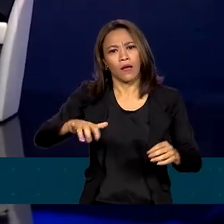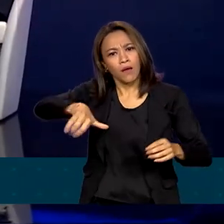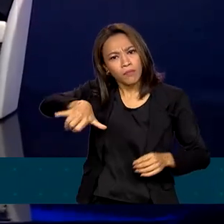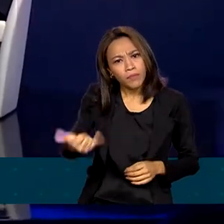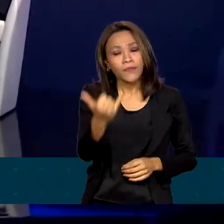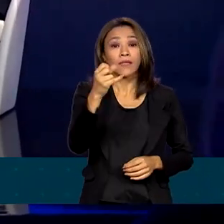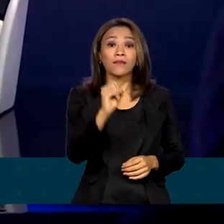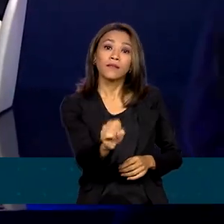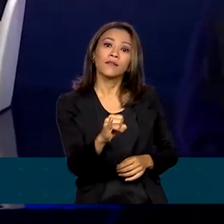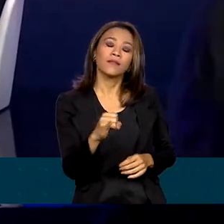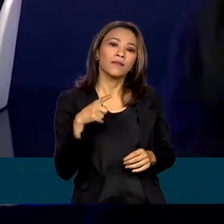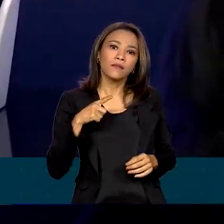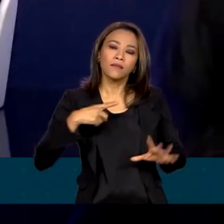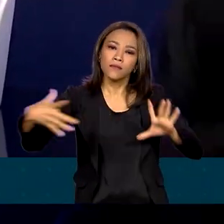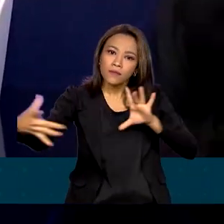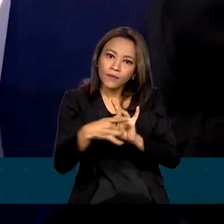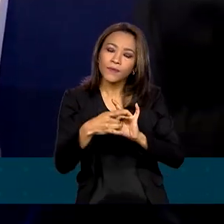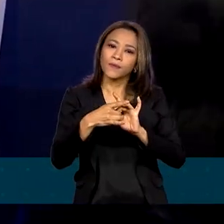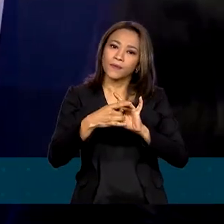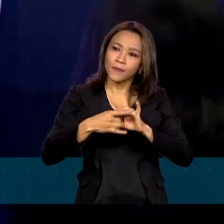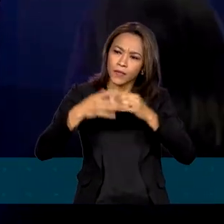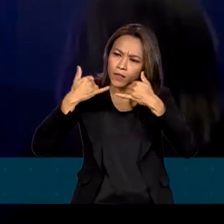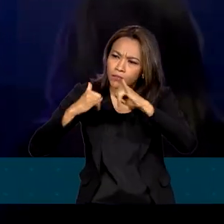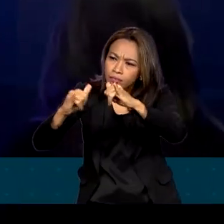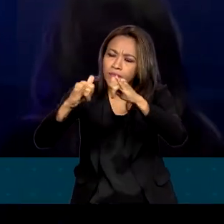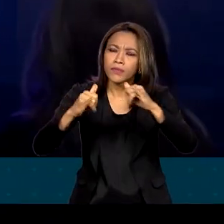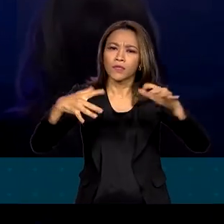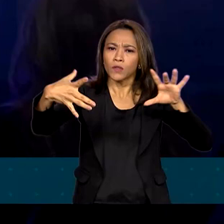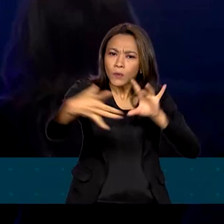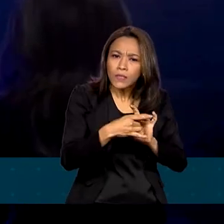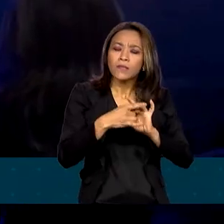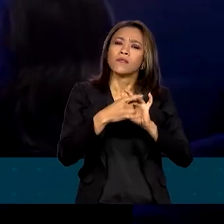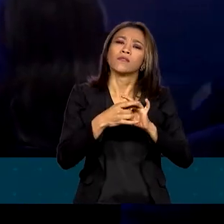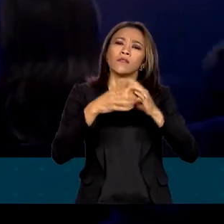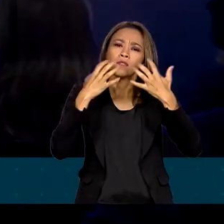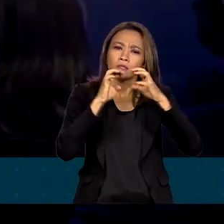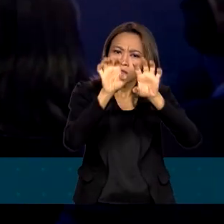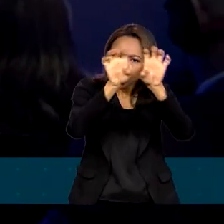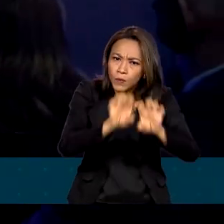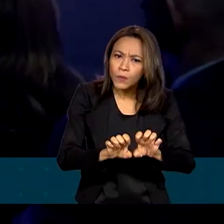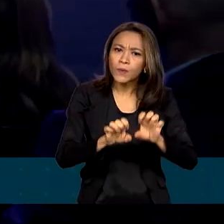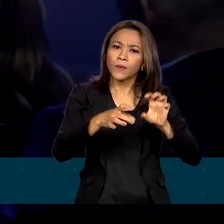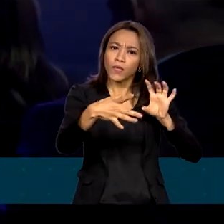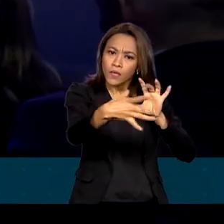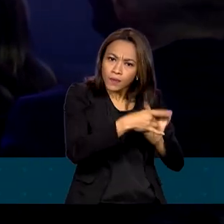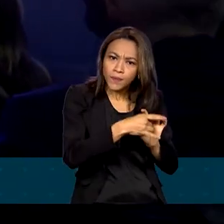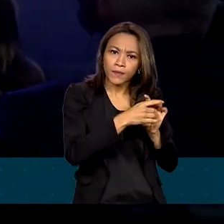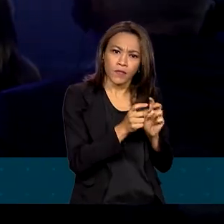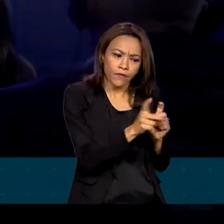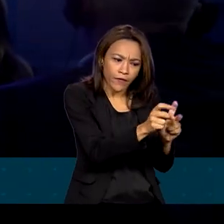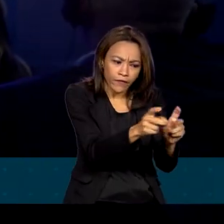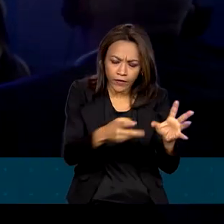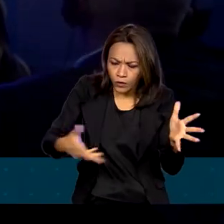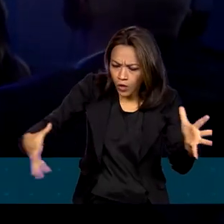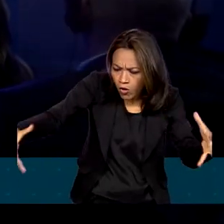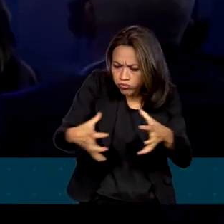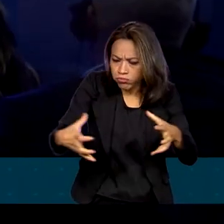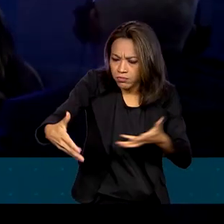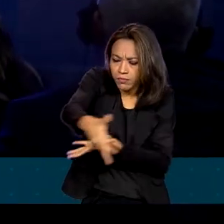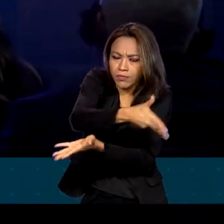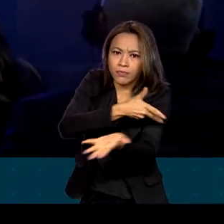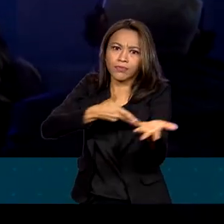integração de infraestrutura, integração energética, integração comercial e quem sabe, de forma mais ambiciosa,